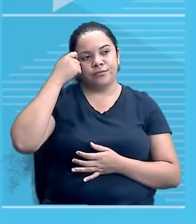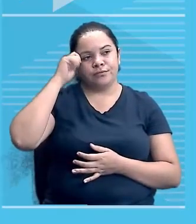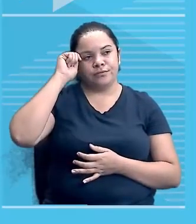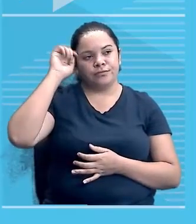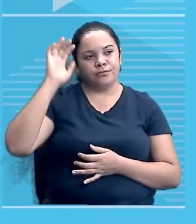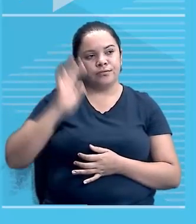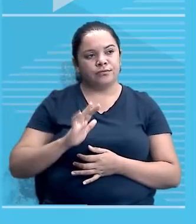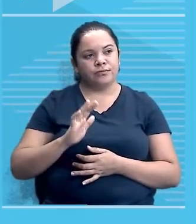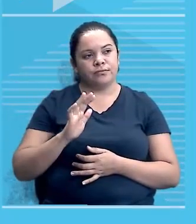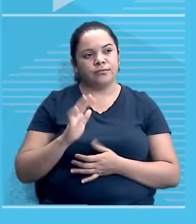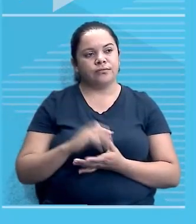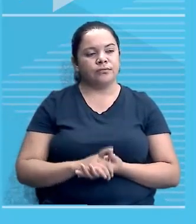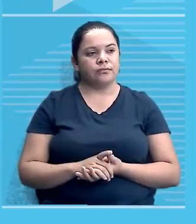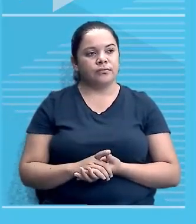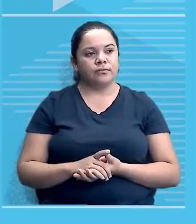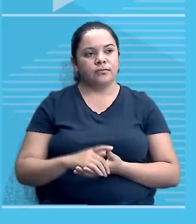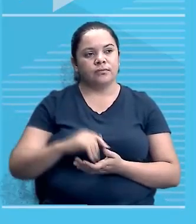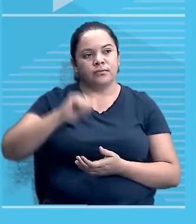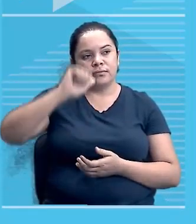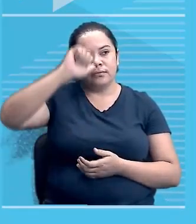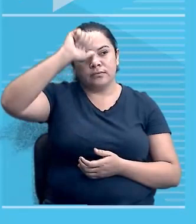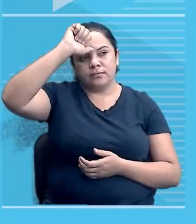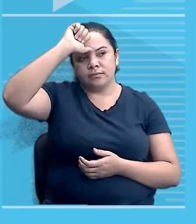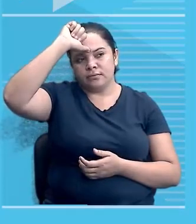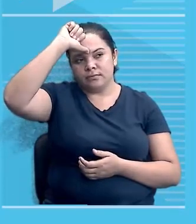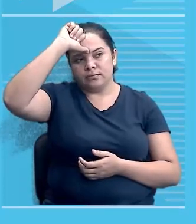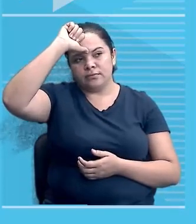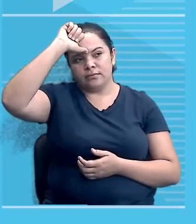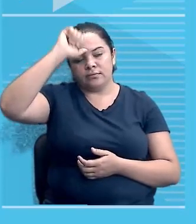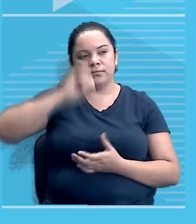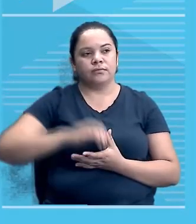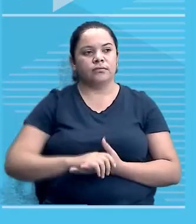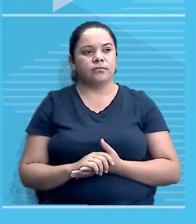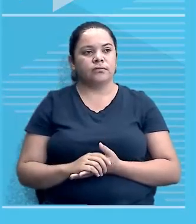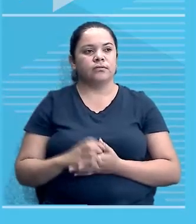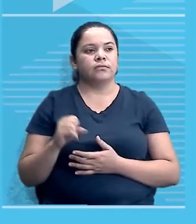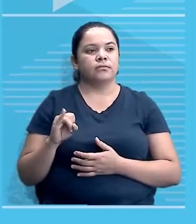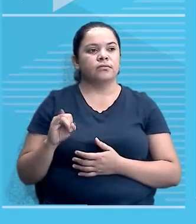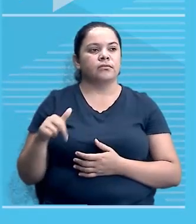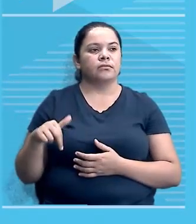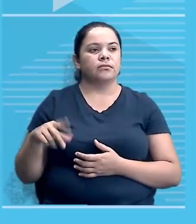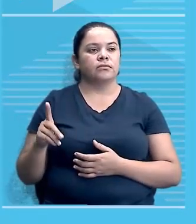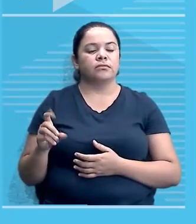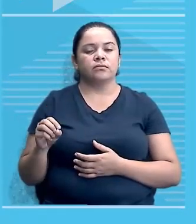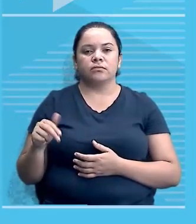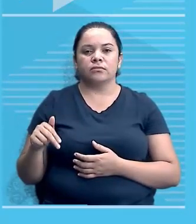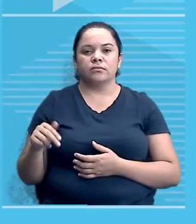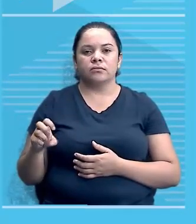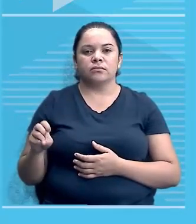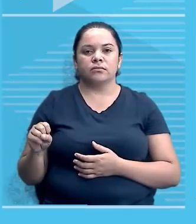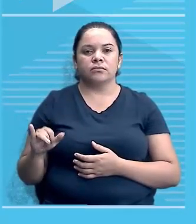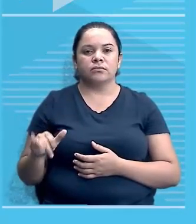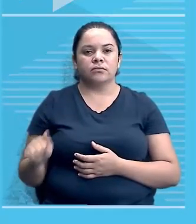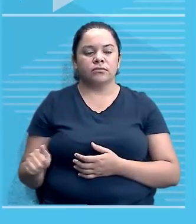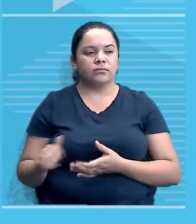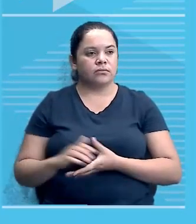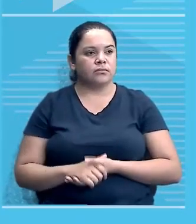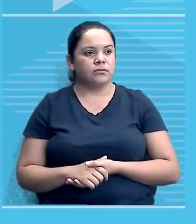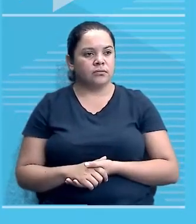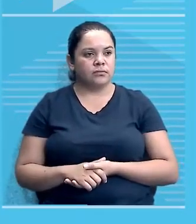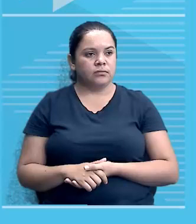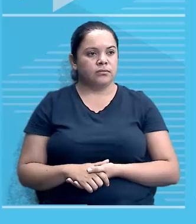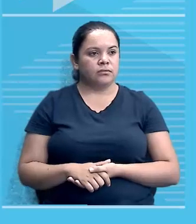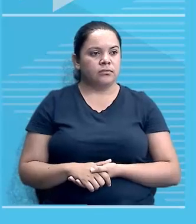era como se ingleses, franceses, belgas, portugueses e holandeses começassem a sentir